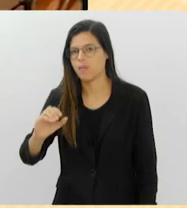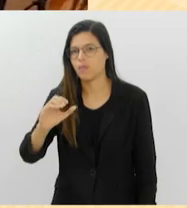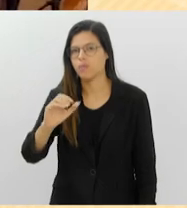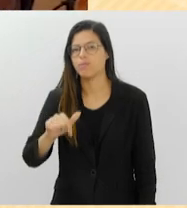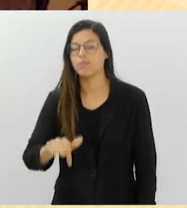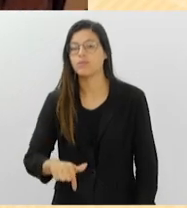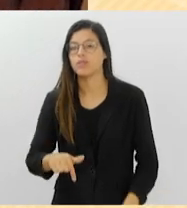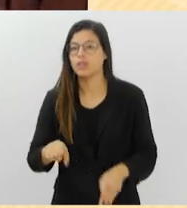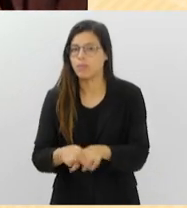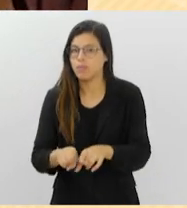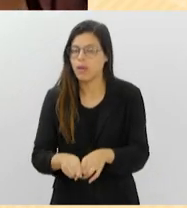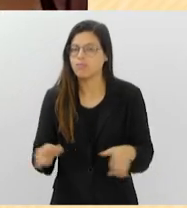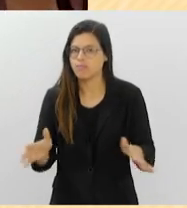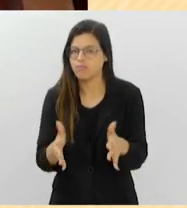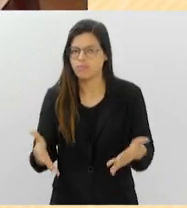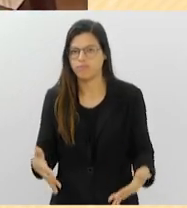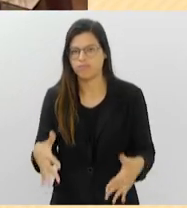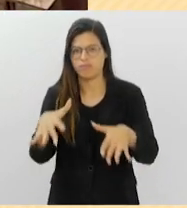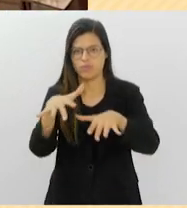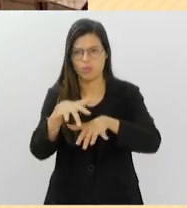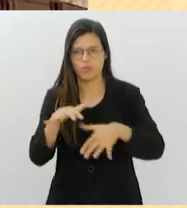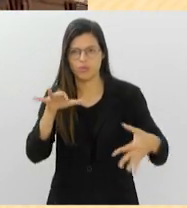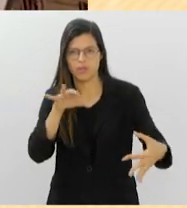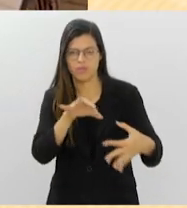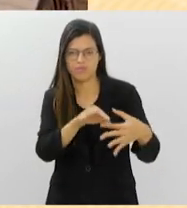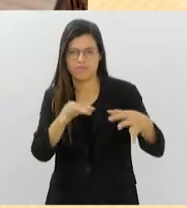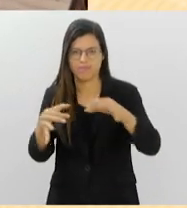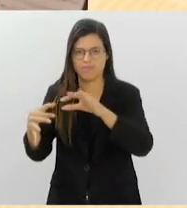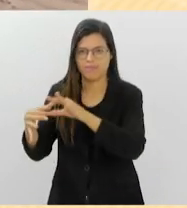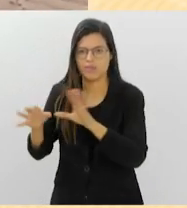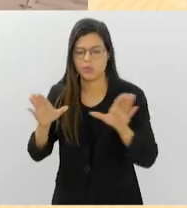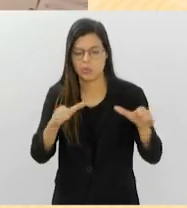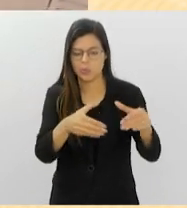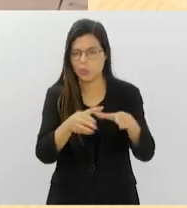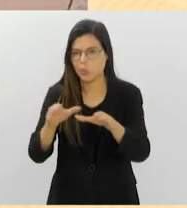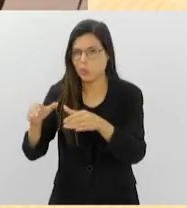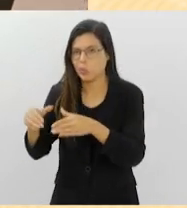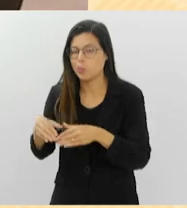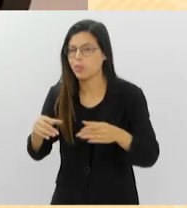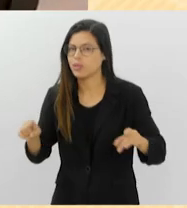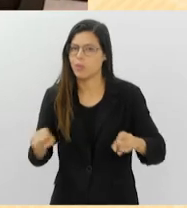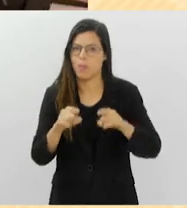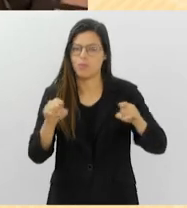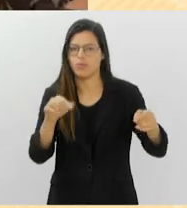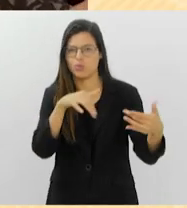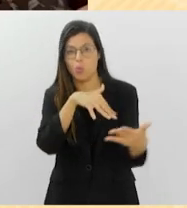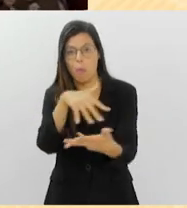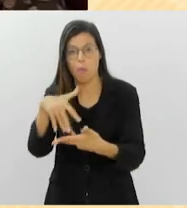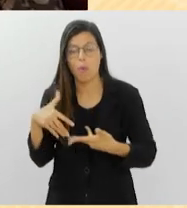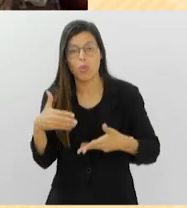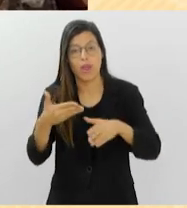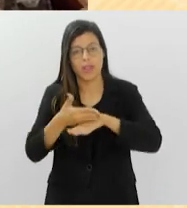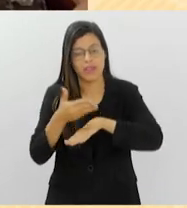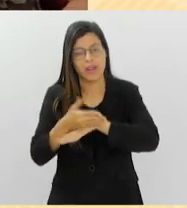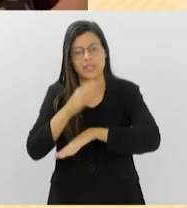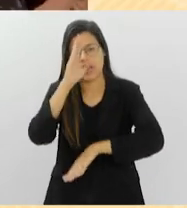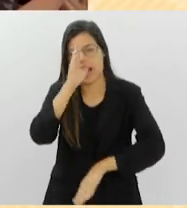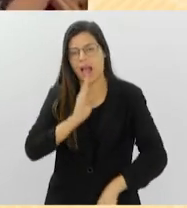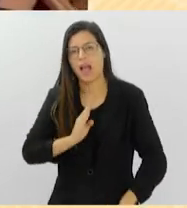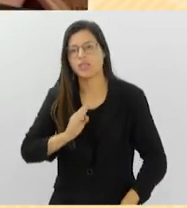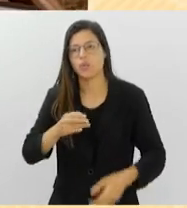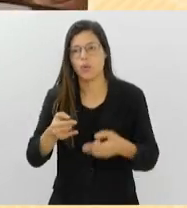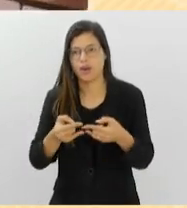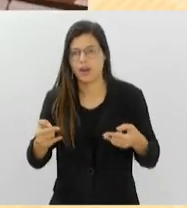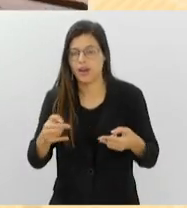social, através da integração entre orquestras comunitárias e músicos internacionais. A entrada é gratuita e os